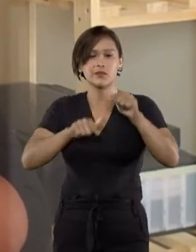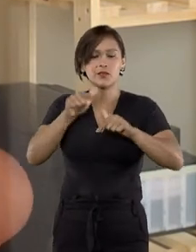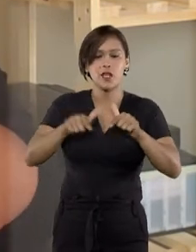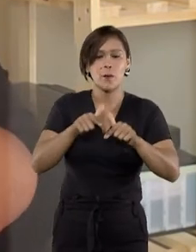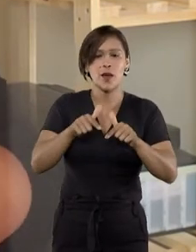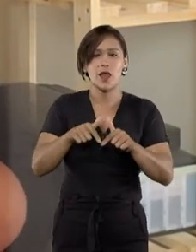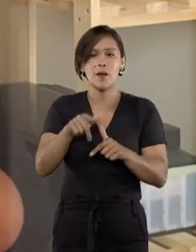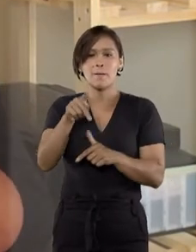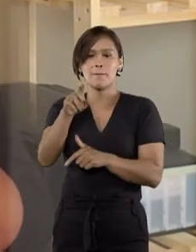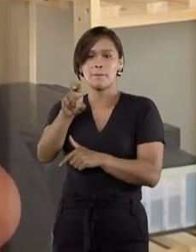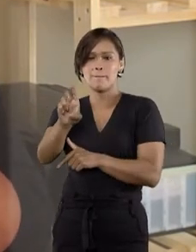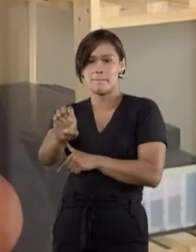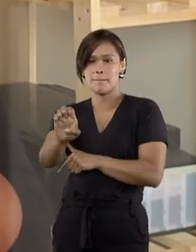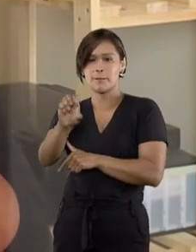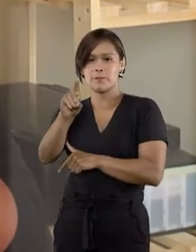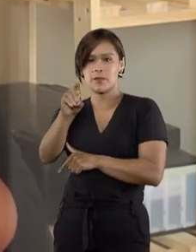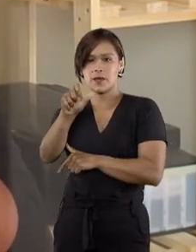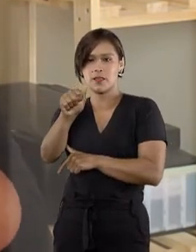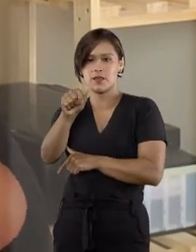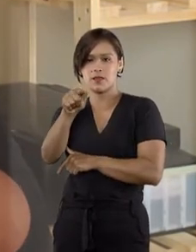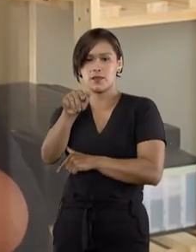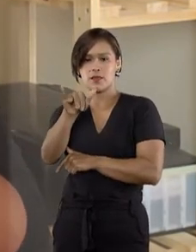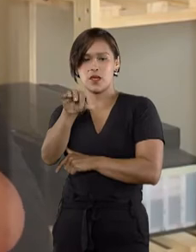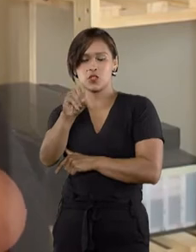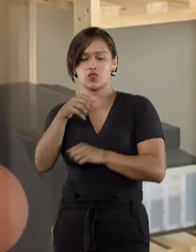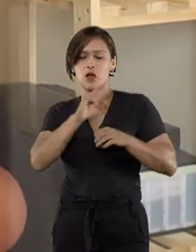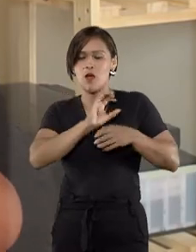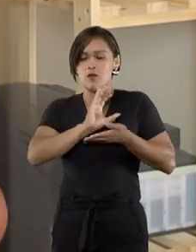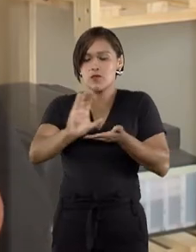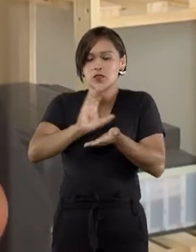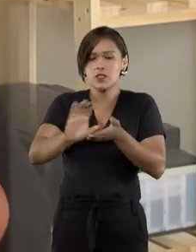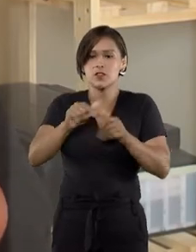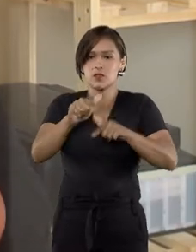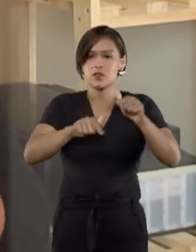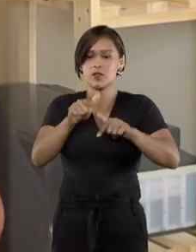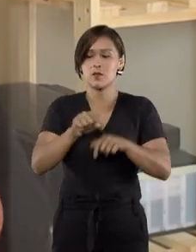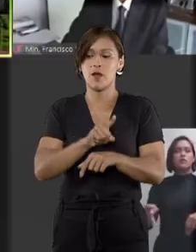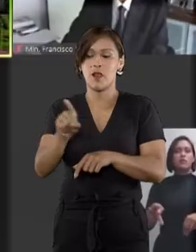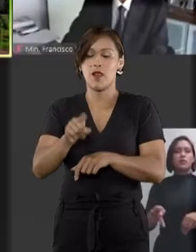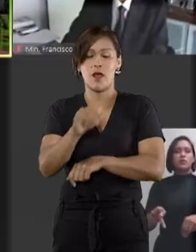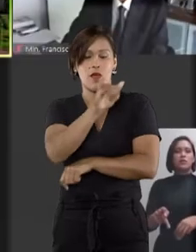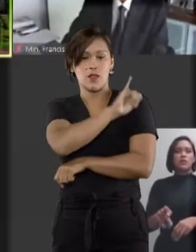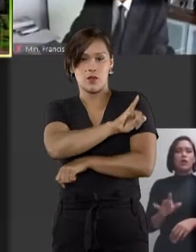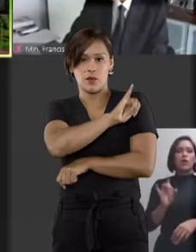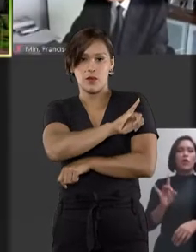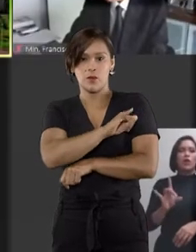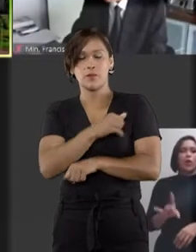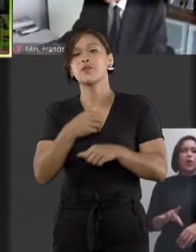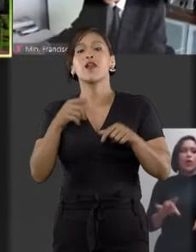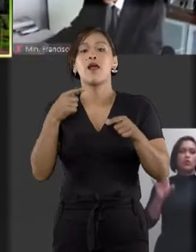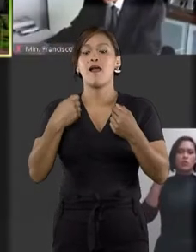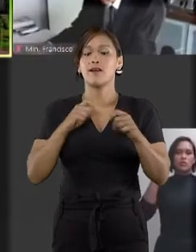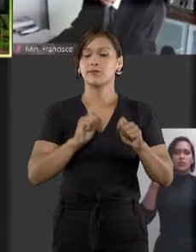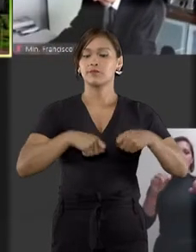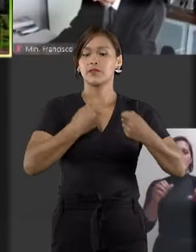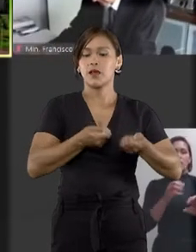cobrança de uma espécie de pedágio dos fornecedores de serviços ao Estado do Rio. A defesa pediu o